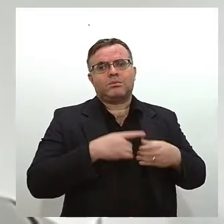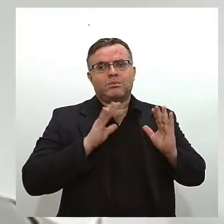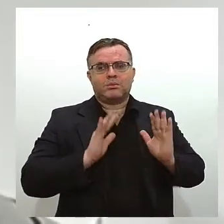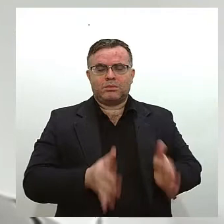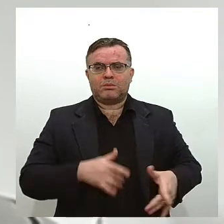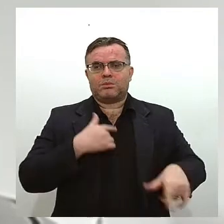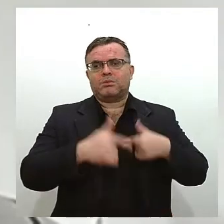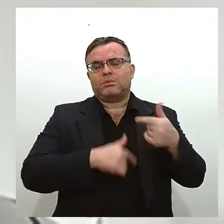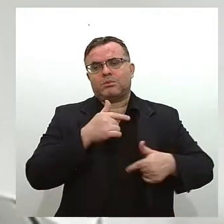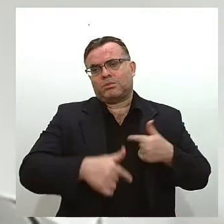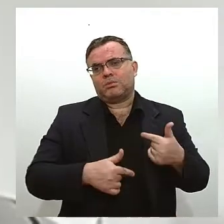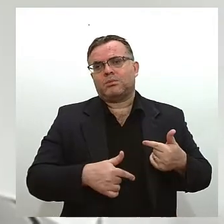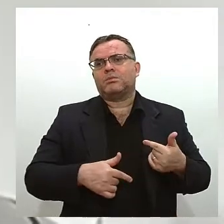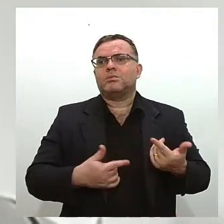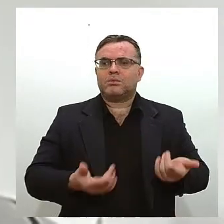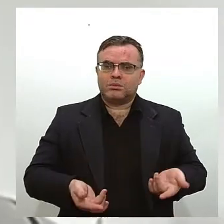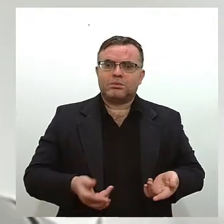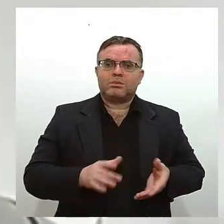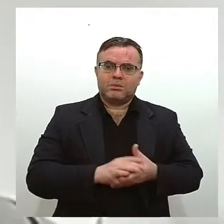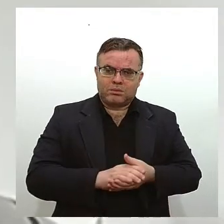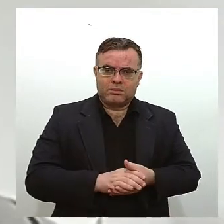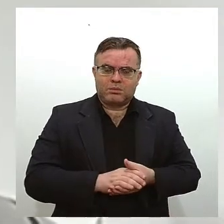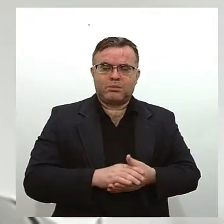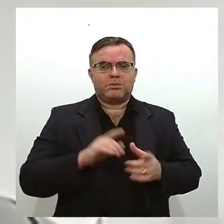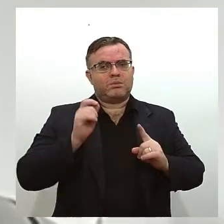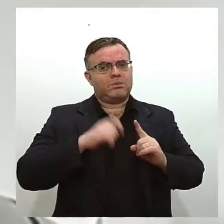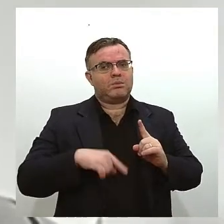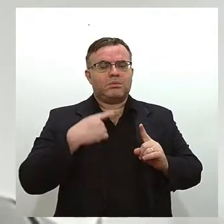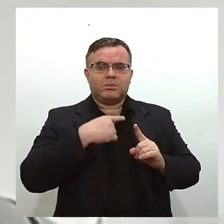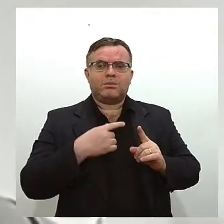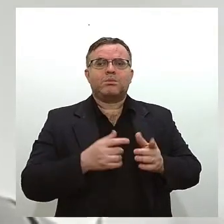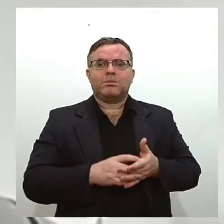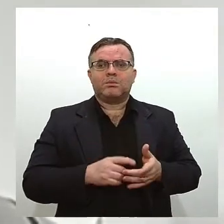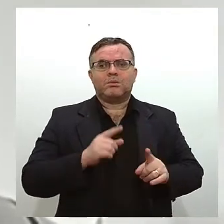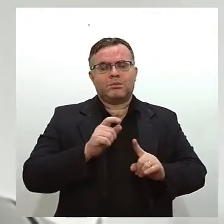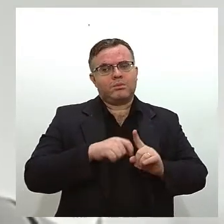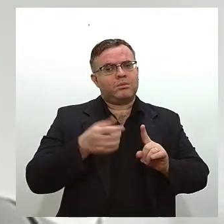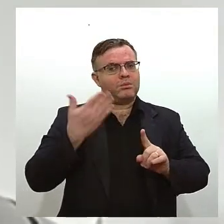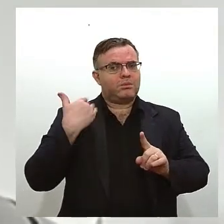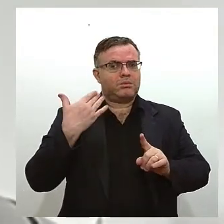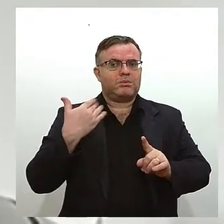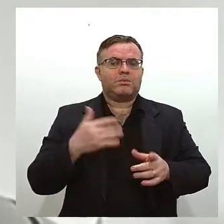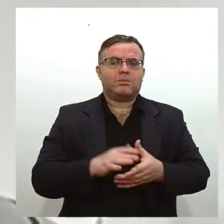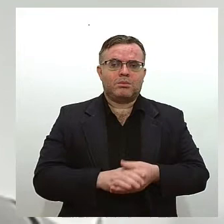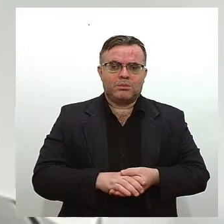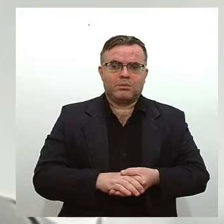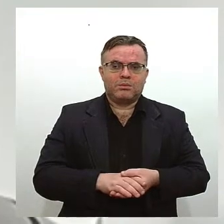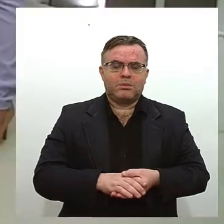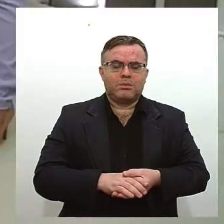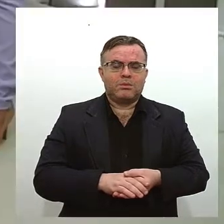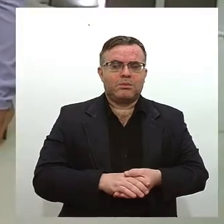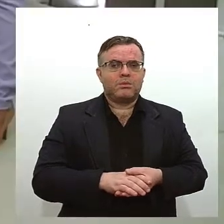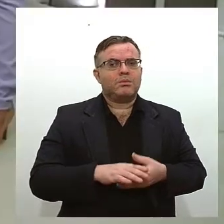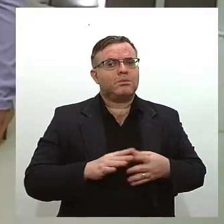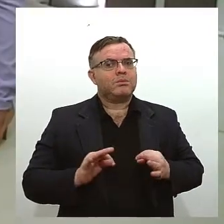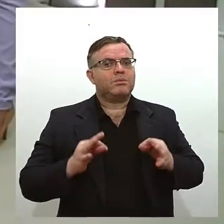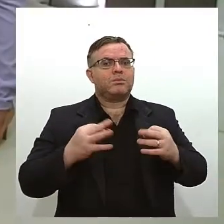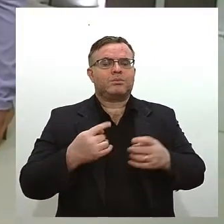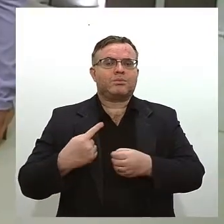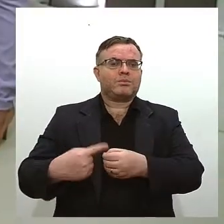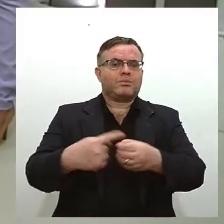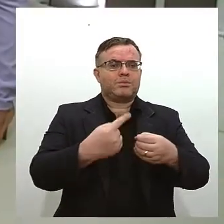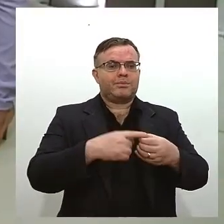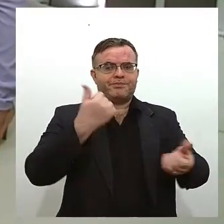movimentação foi o destaque desse mês no saldo de emprego todos os municípios foram